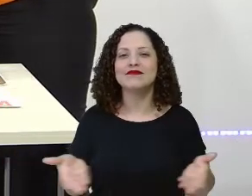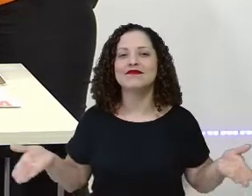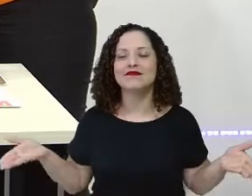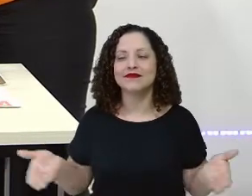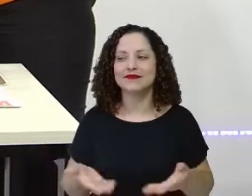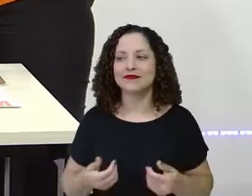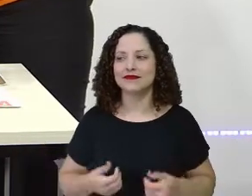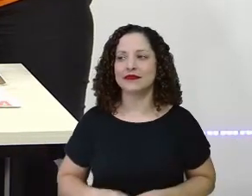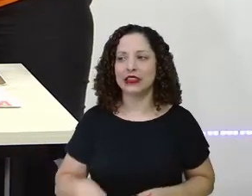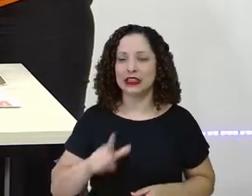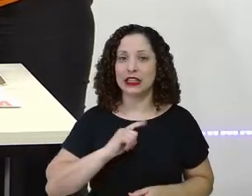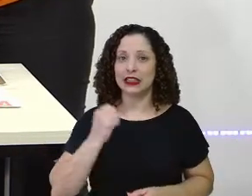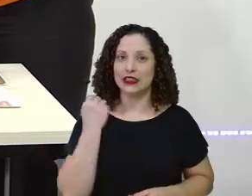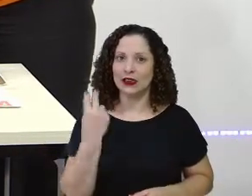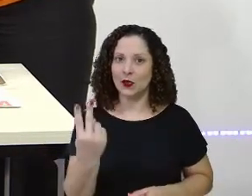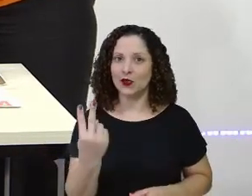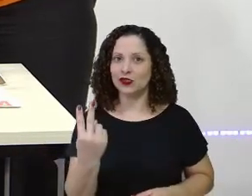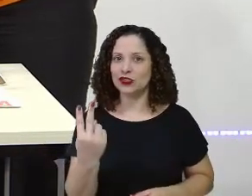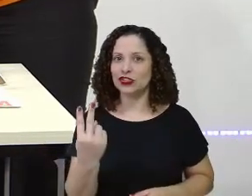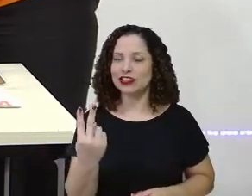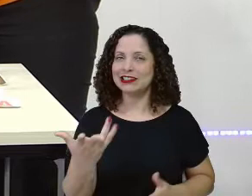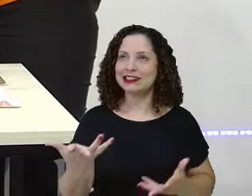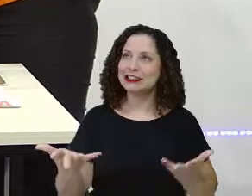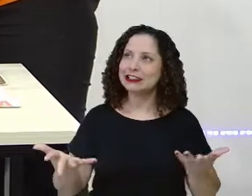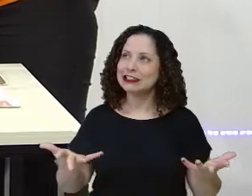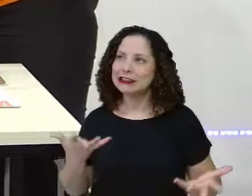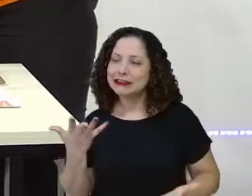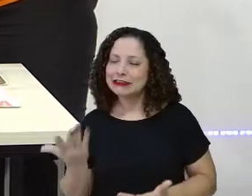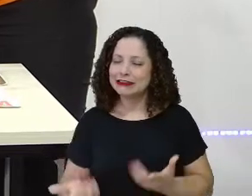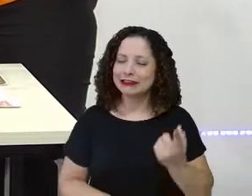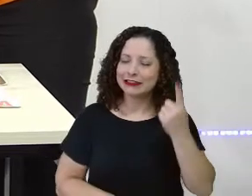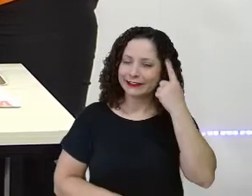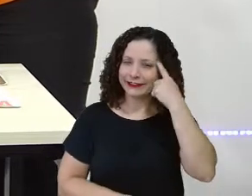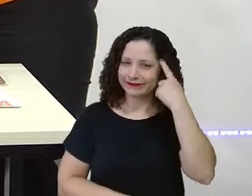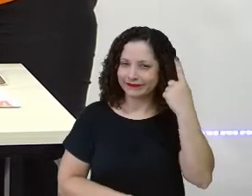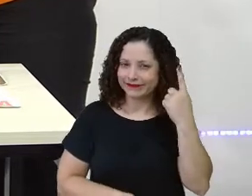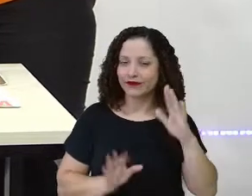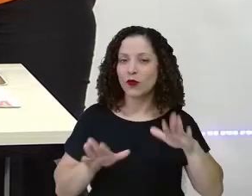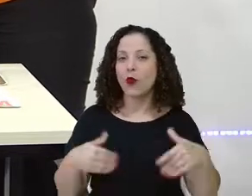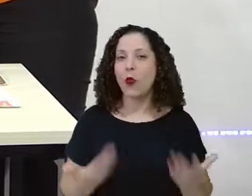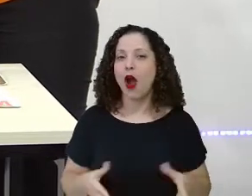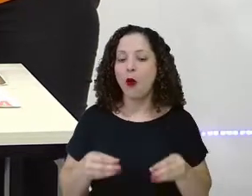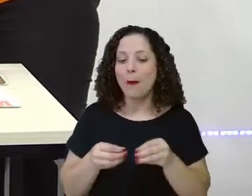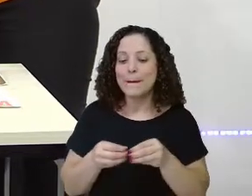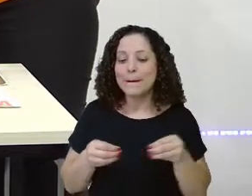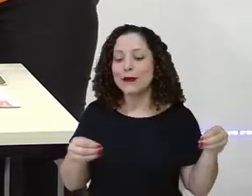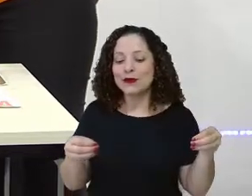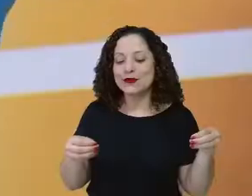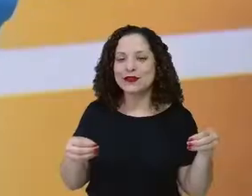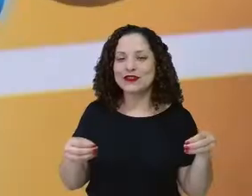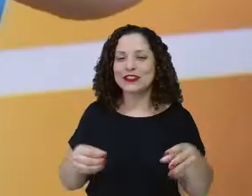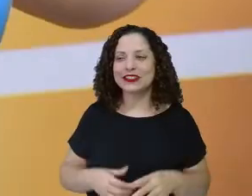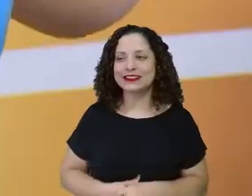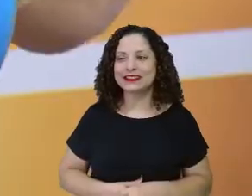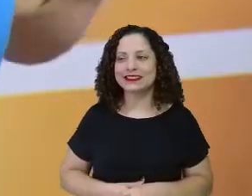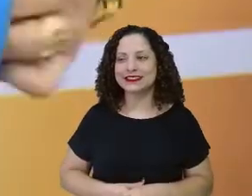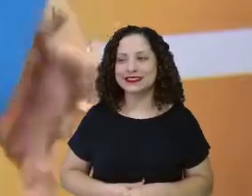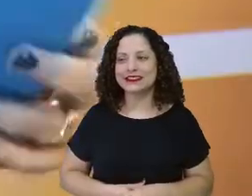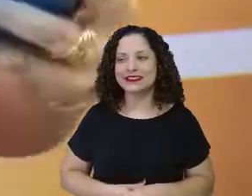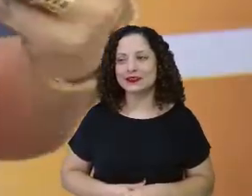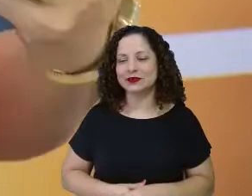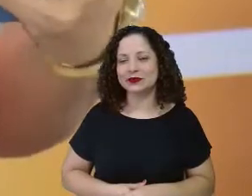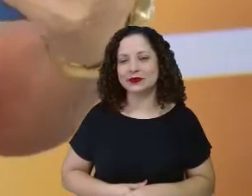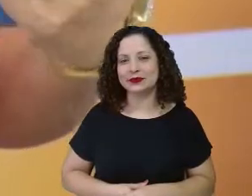Tem dois pra confundir a cabeça da gente aqui, tá certo? Vou puxar! Será que é esse que vem mesmo? Ai, colou, foi!